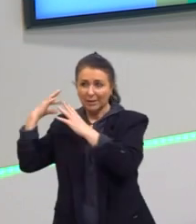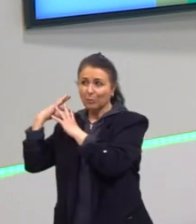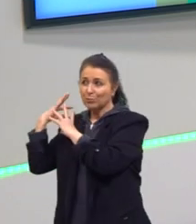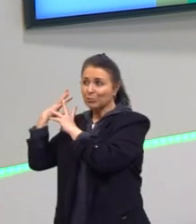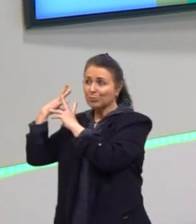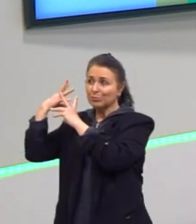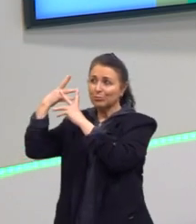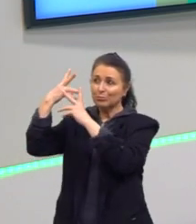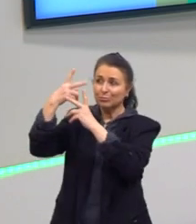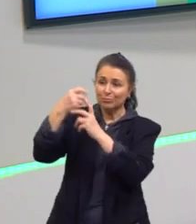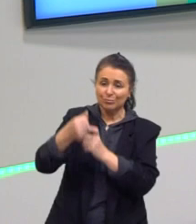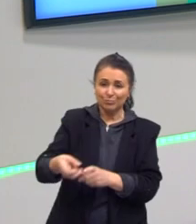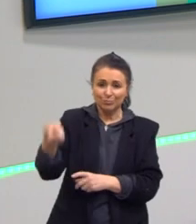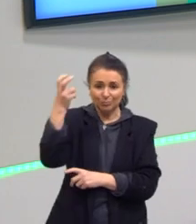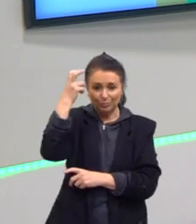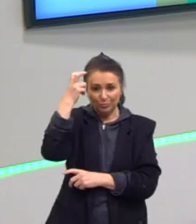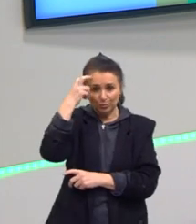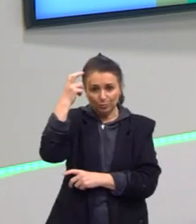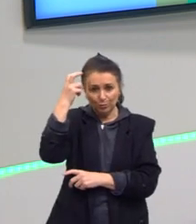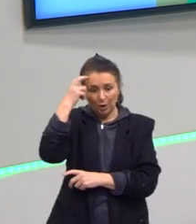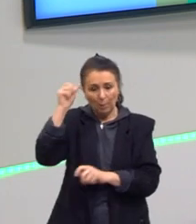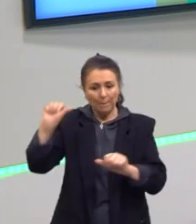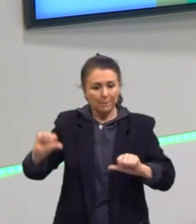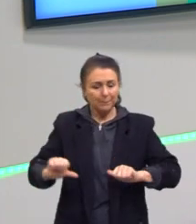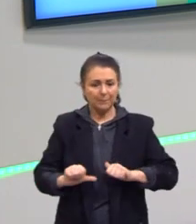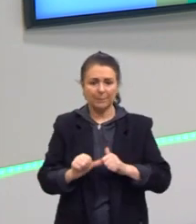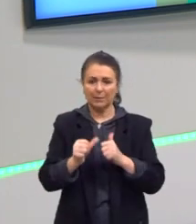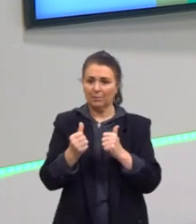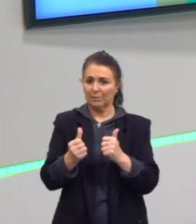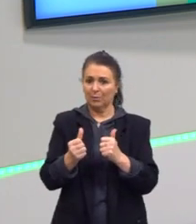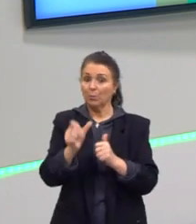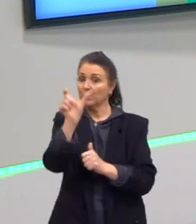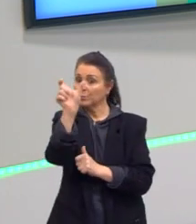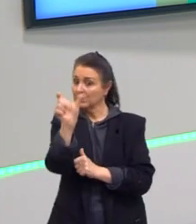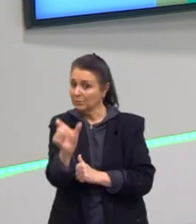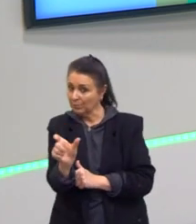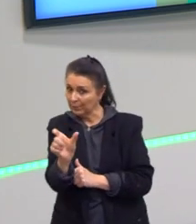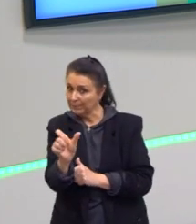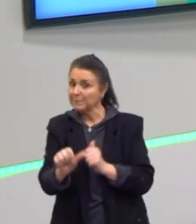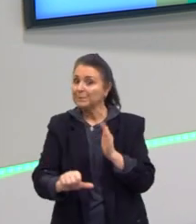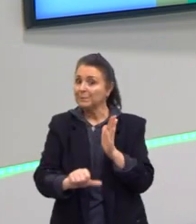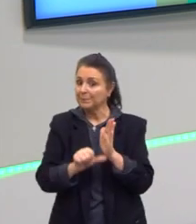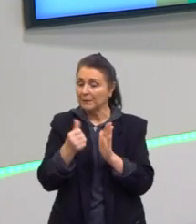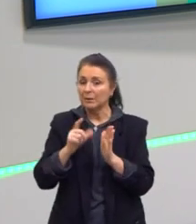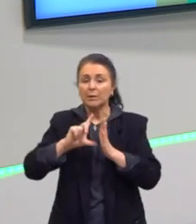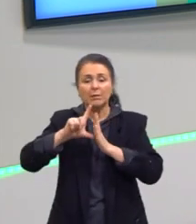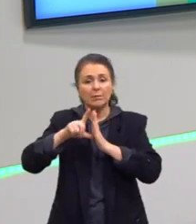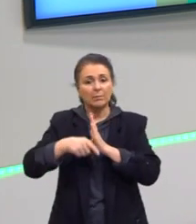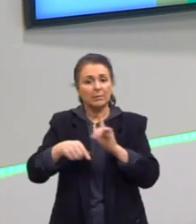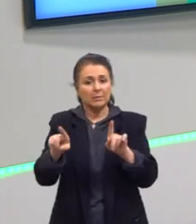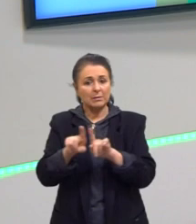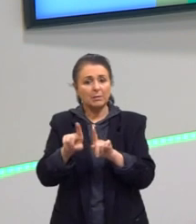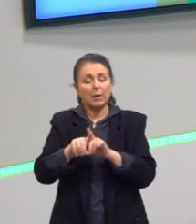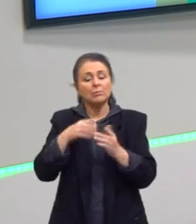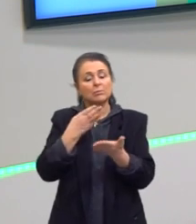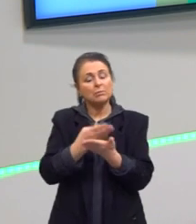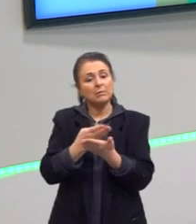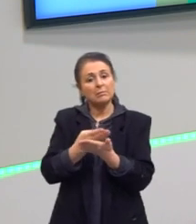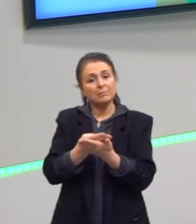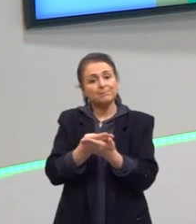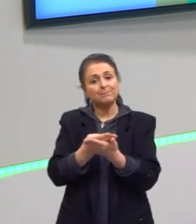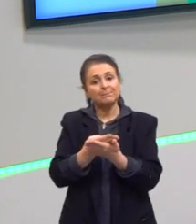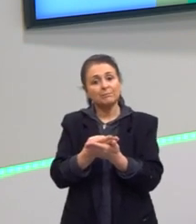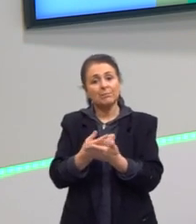enriqueça vocês como pessoas, primeiramente, e também como estudantes.